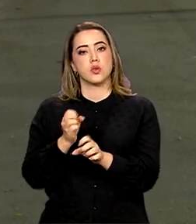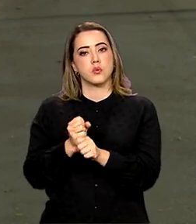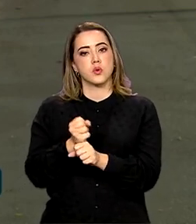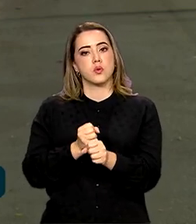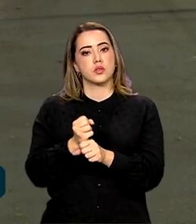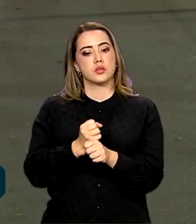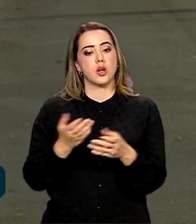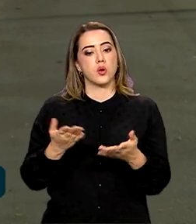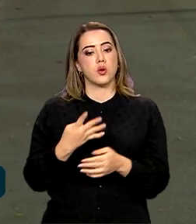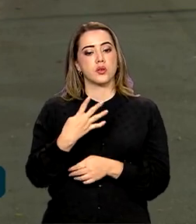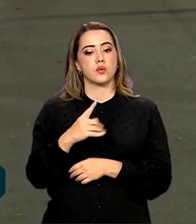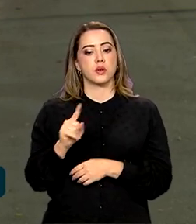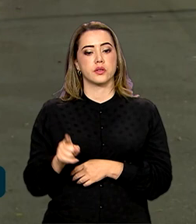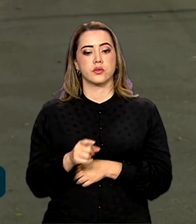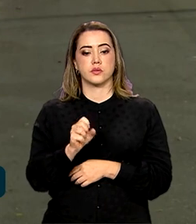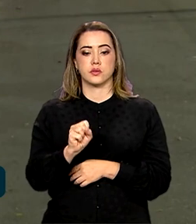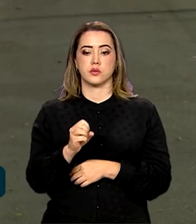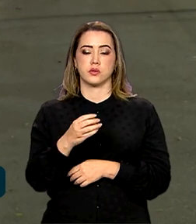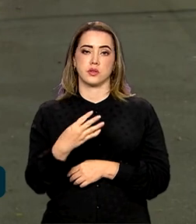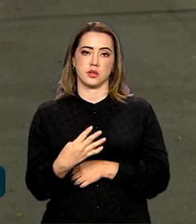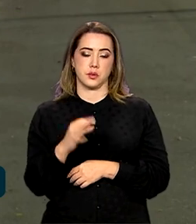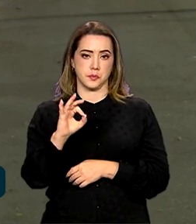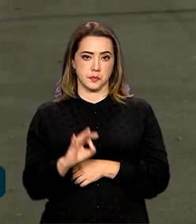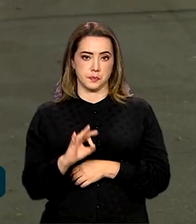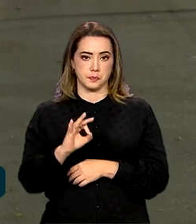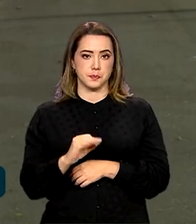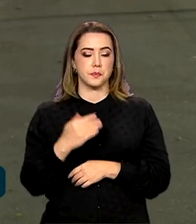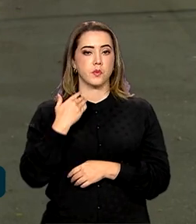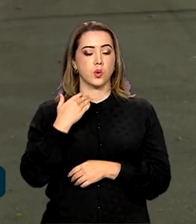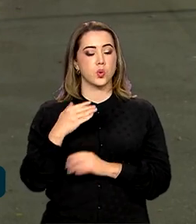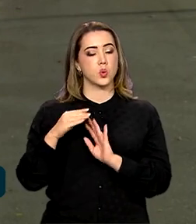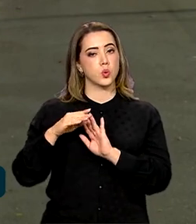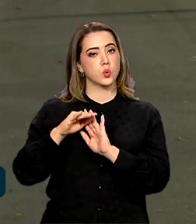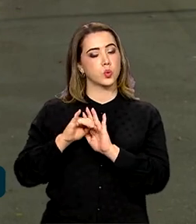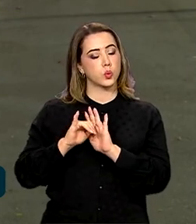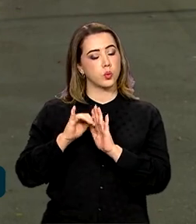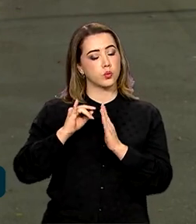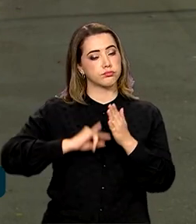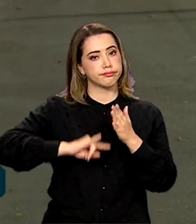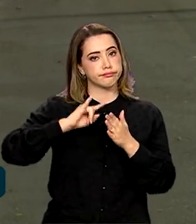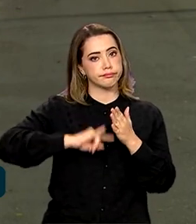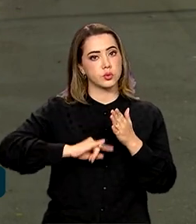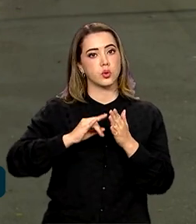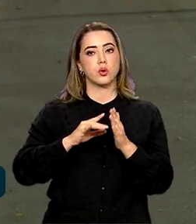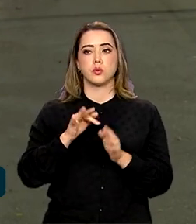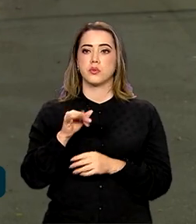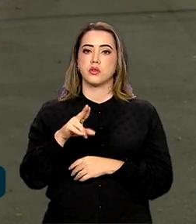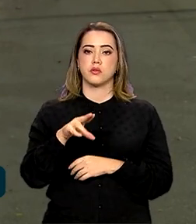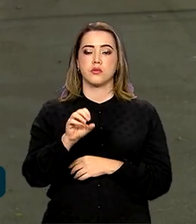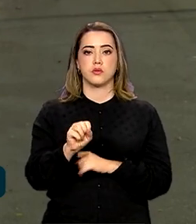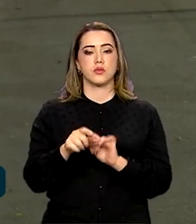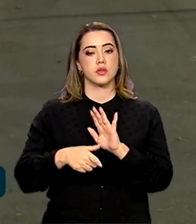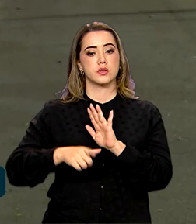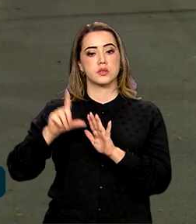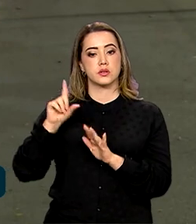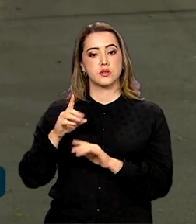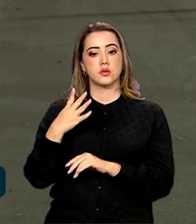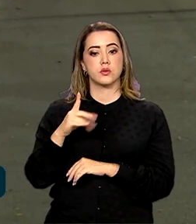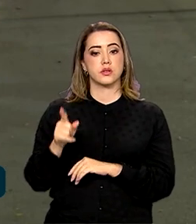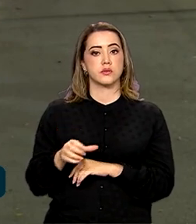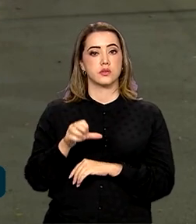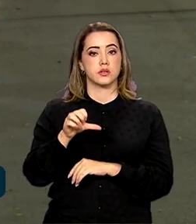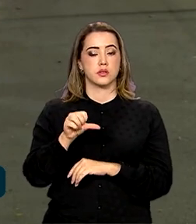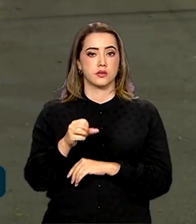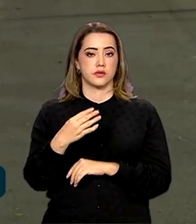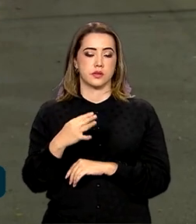em 4,84%. No Boletim Focus anterior, esse número era de 4,90%. Bom, mas o que isso